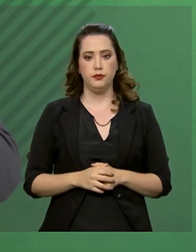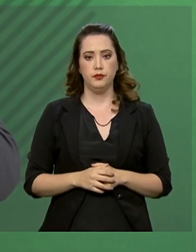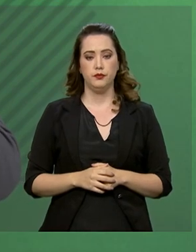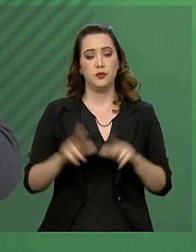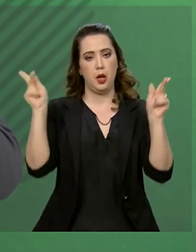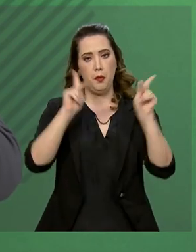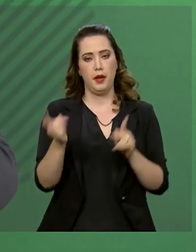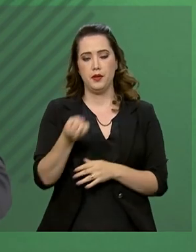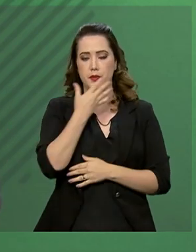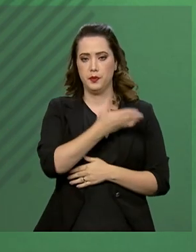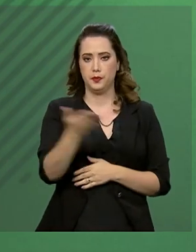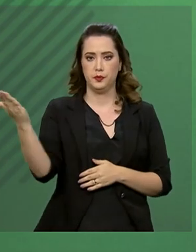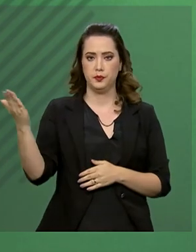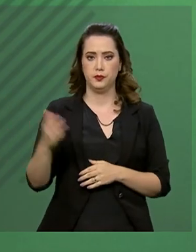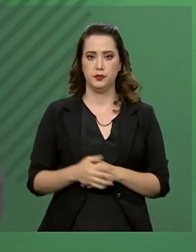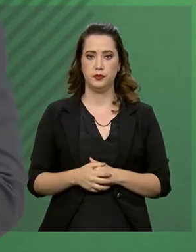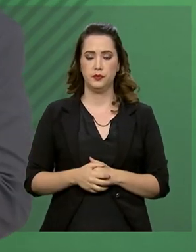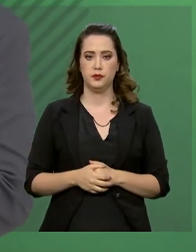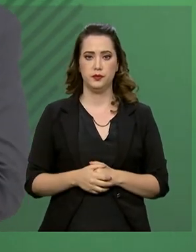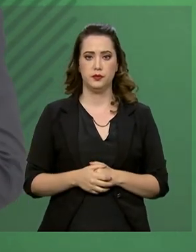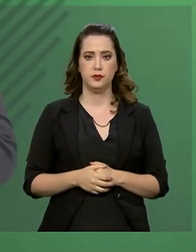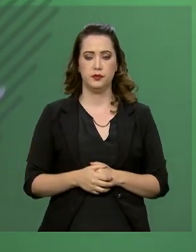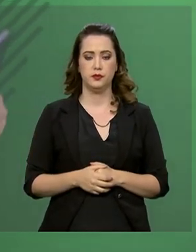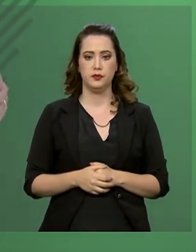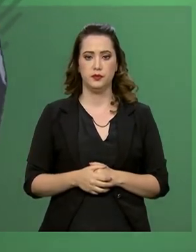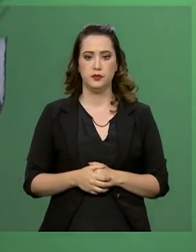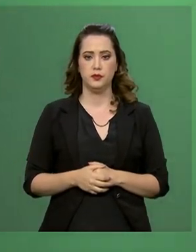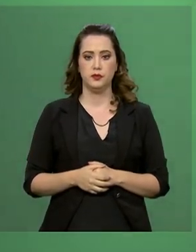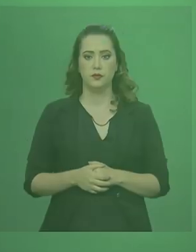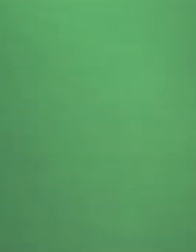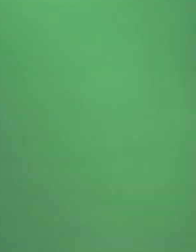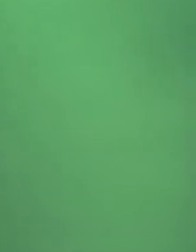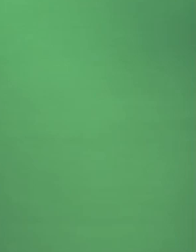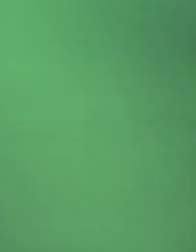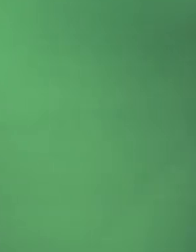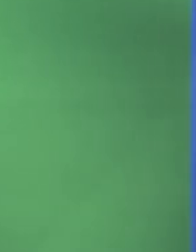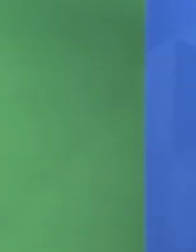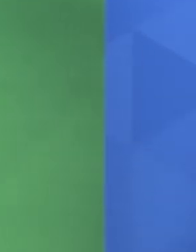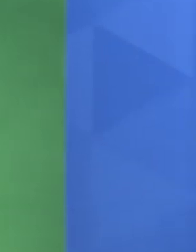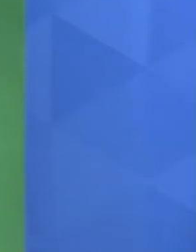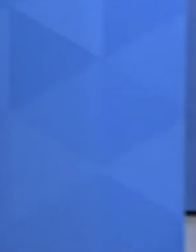Paz e bem para vocês. Paz e para vocês.